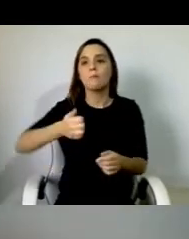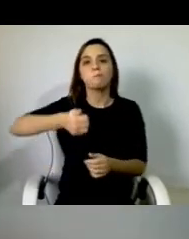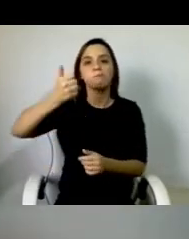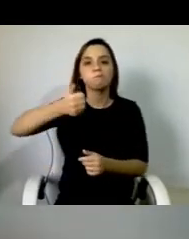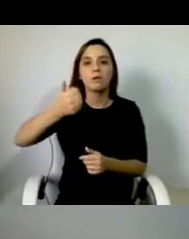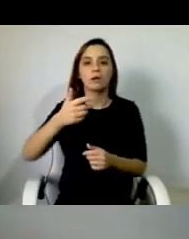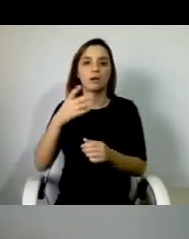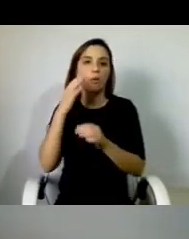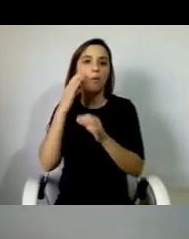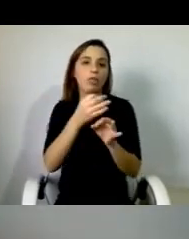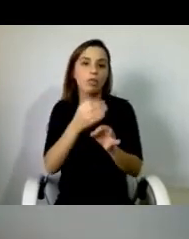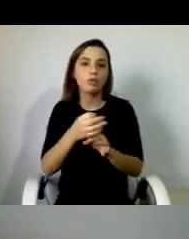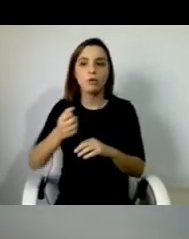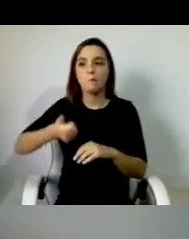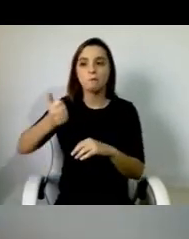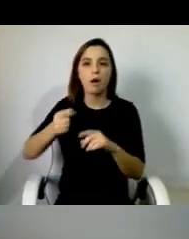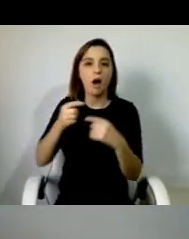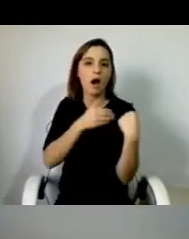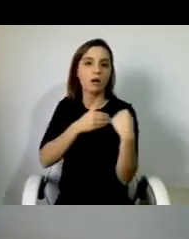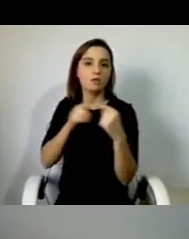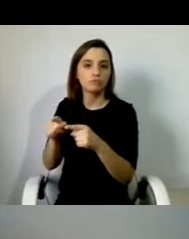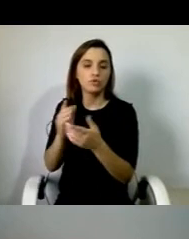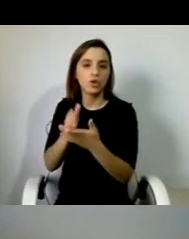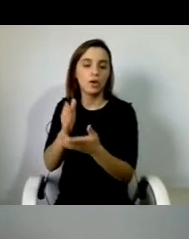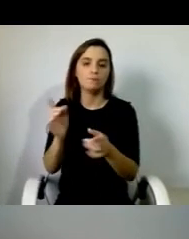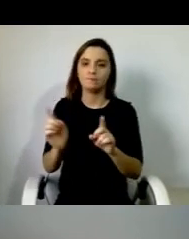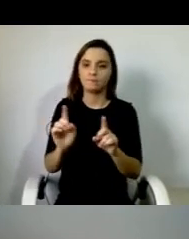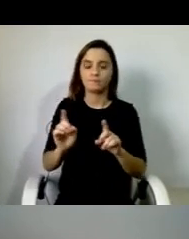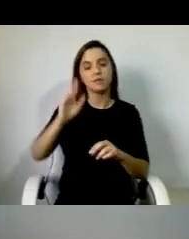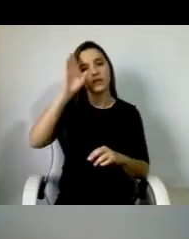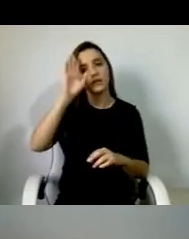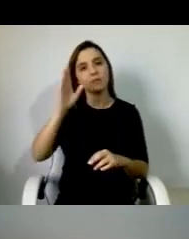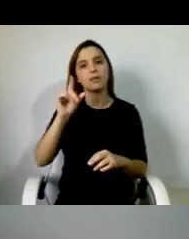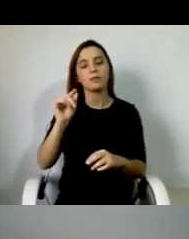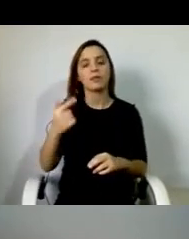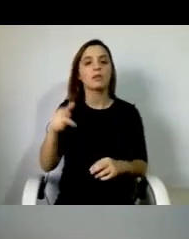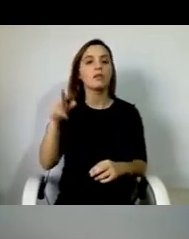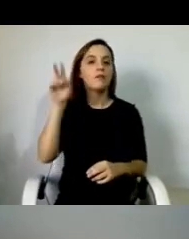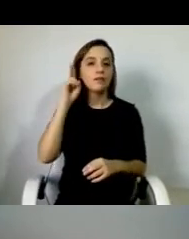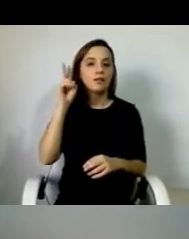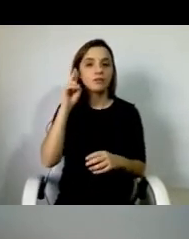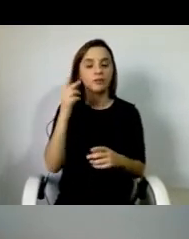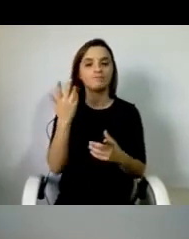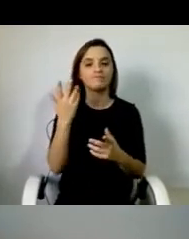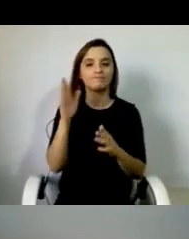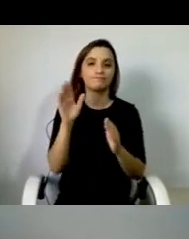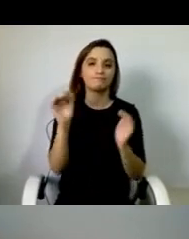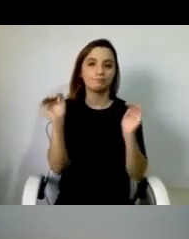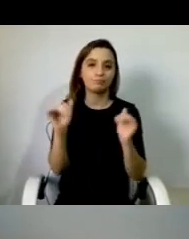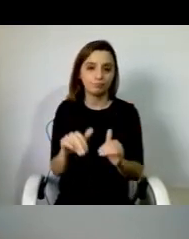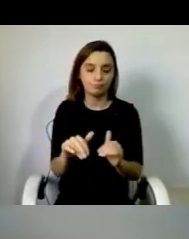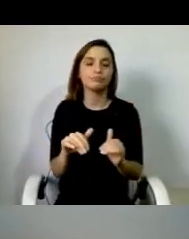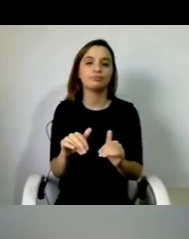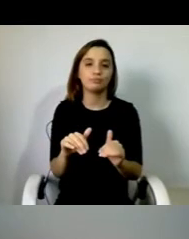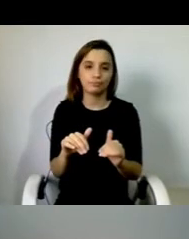cuidadores. Sabemos também que há uma pequena desvalorização, se não grande